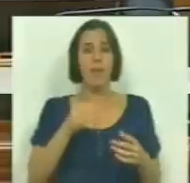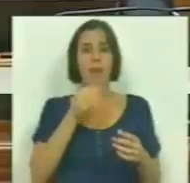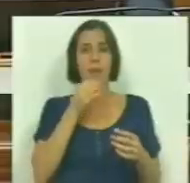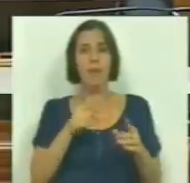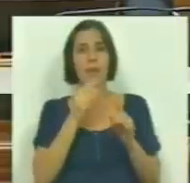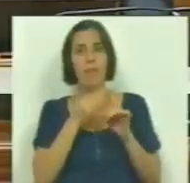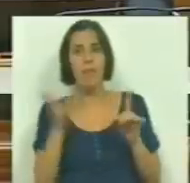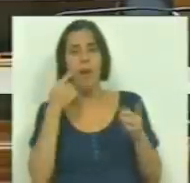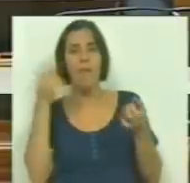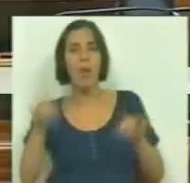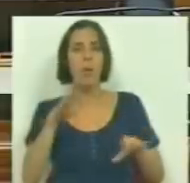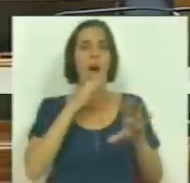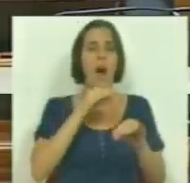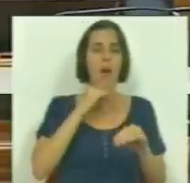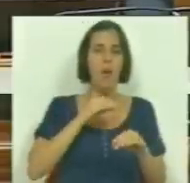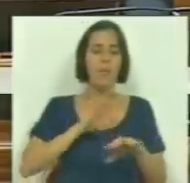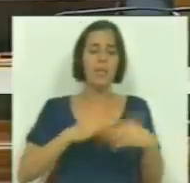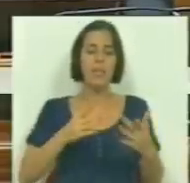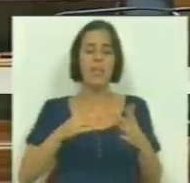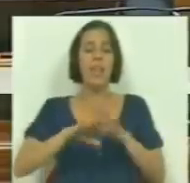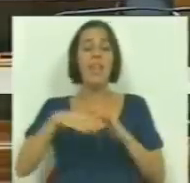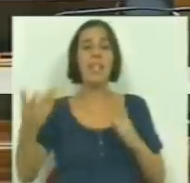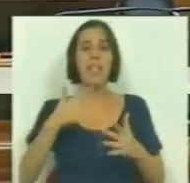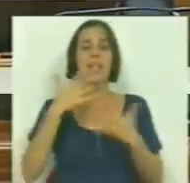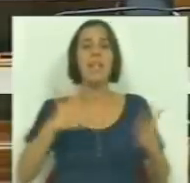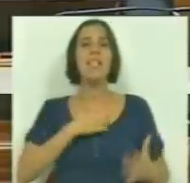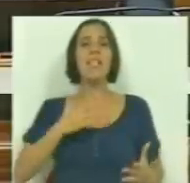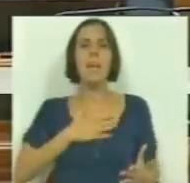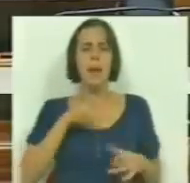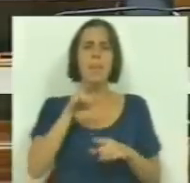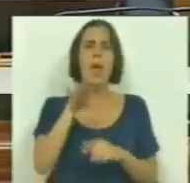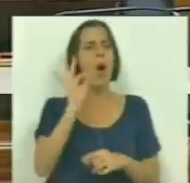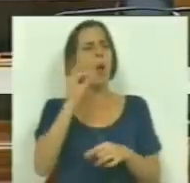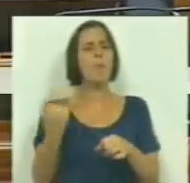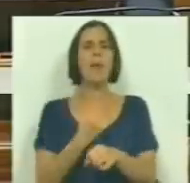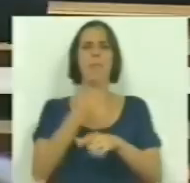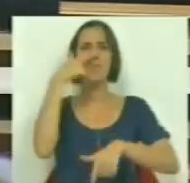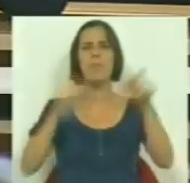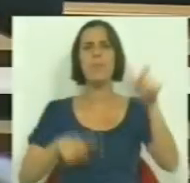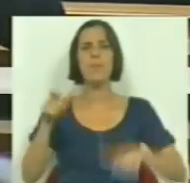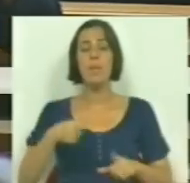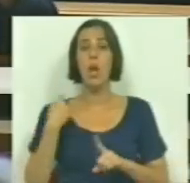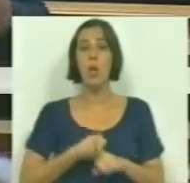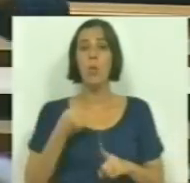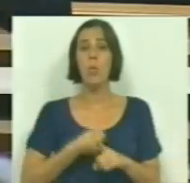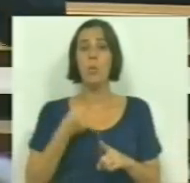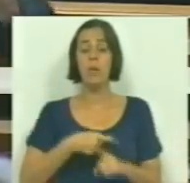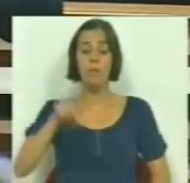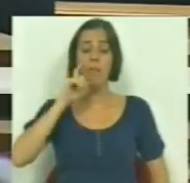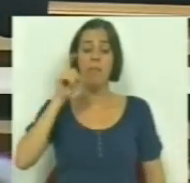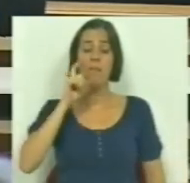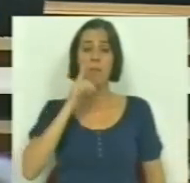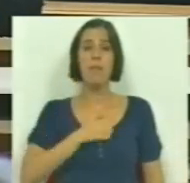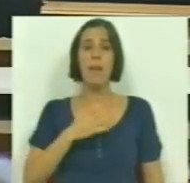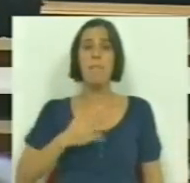botifarra e voltou à conversa de extrema-direita sobre as grandes das empresas esta opção dos trabalhadores de lutarem em defesa